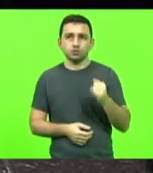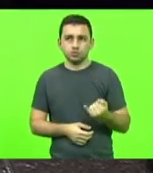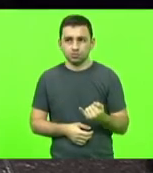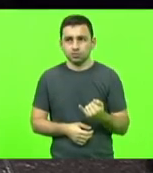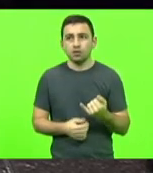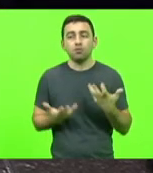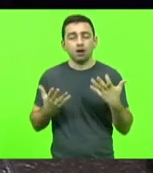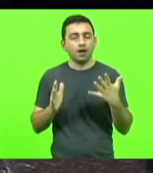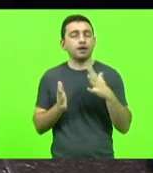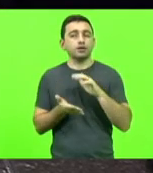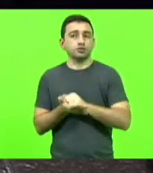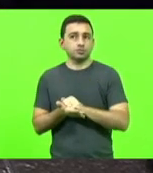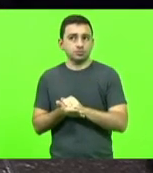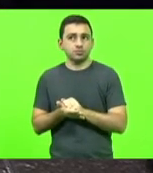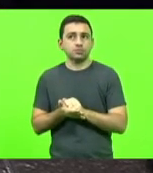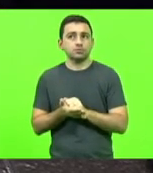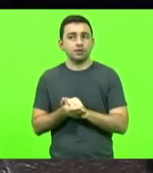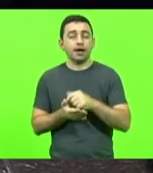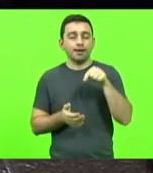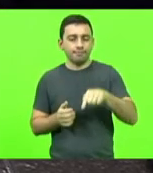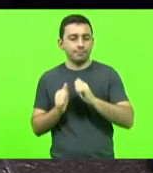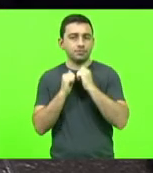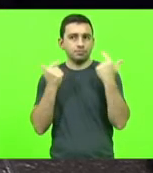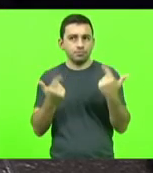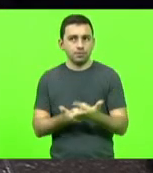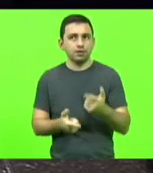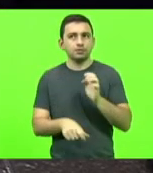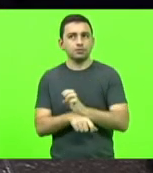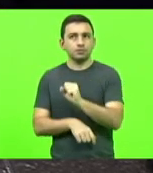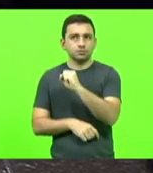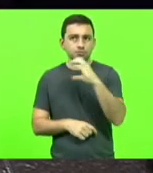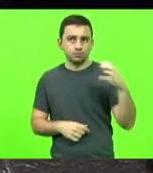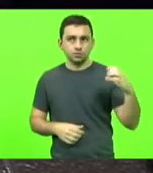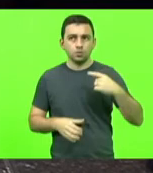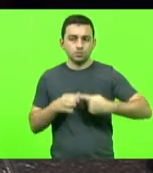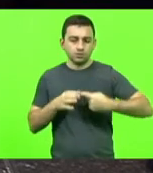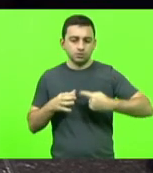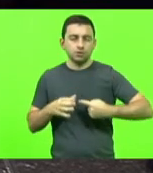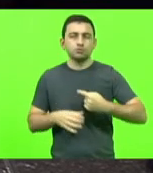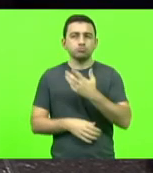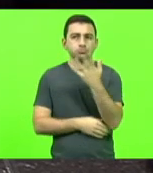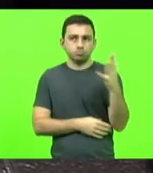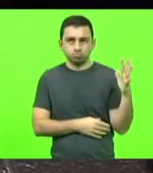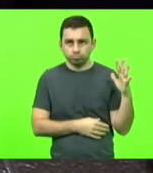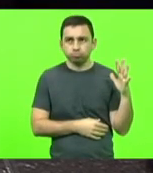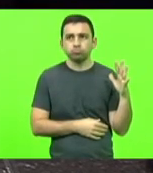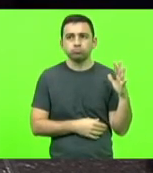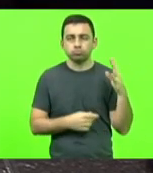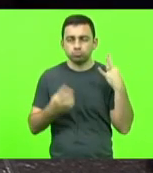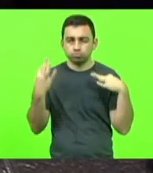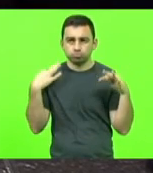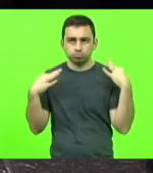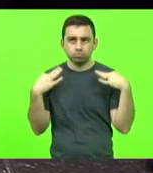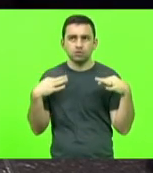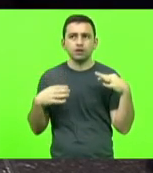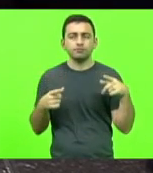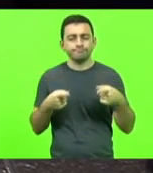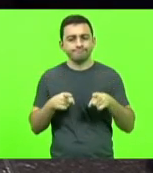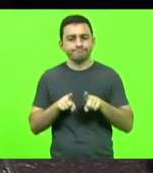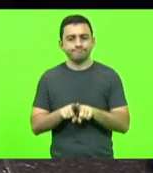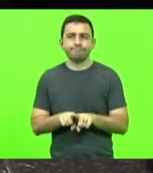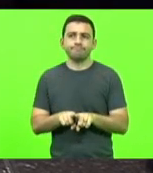que é a Assembleia Legislativa de Santa Catarina Comissão de Turismo e Ambiente da Assembleia ela é parceira